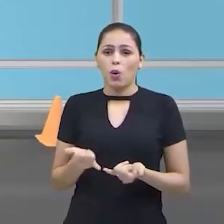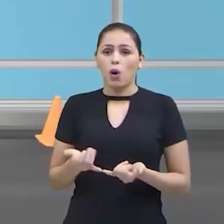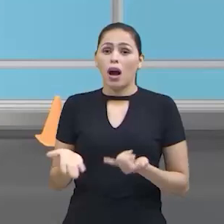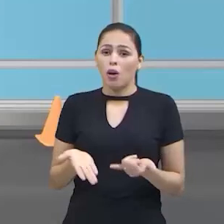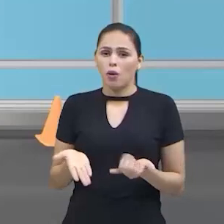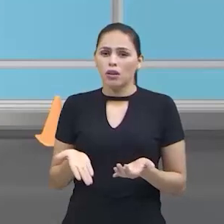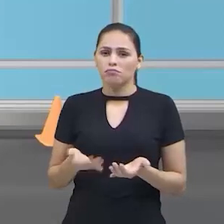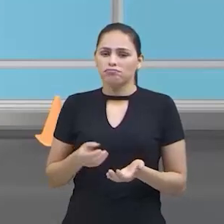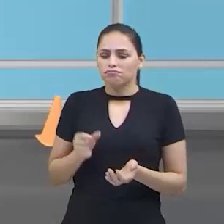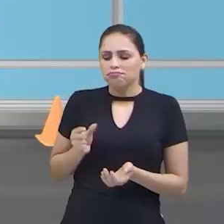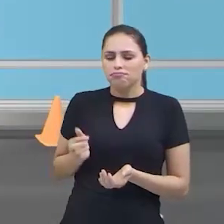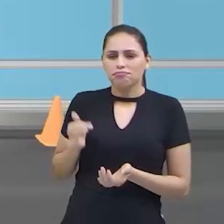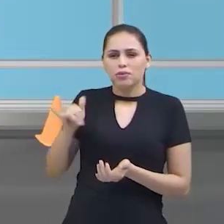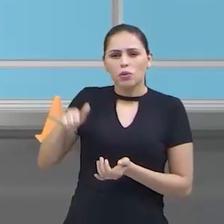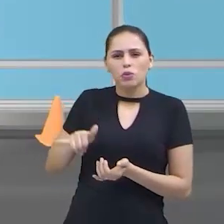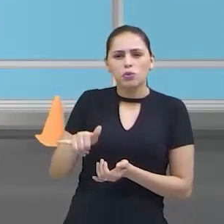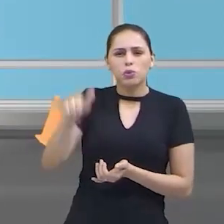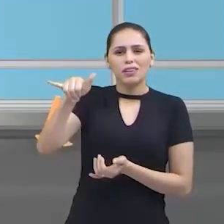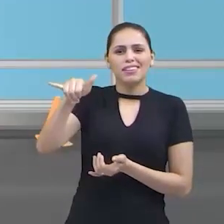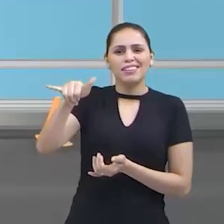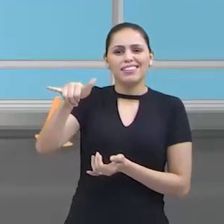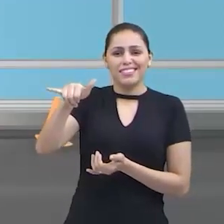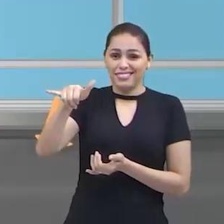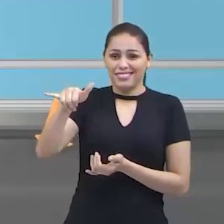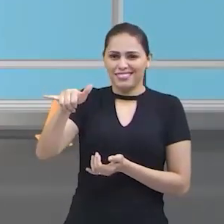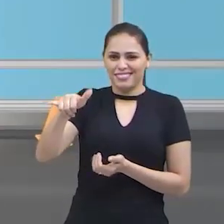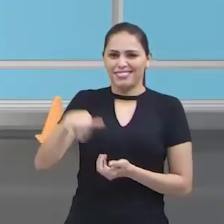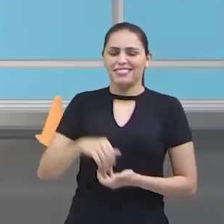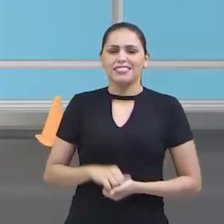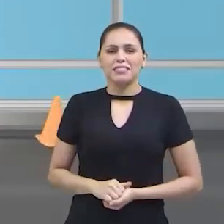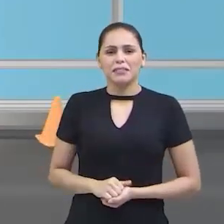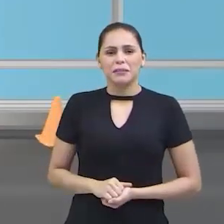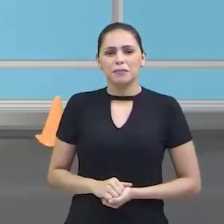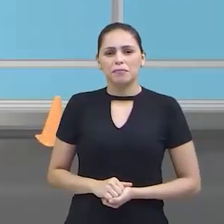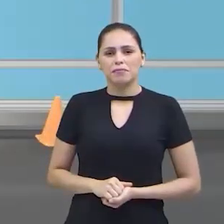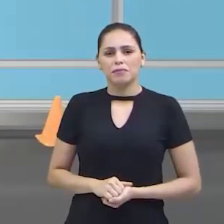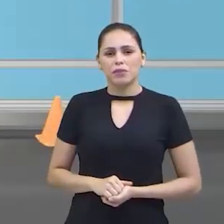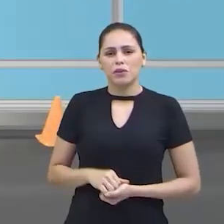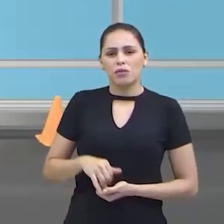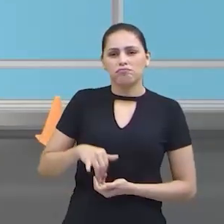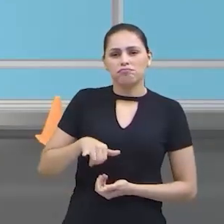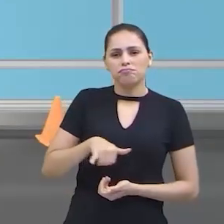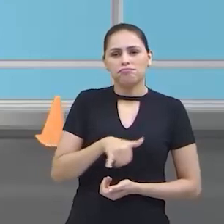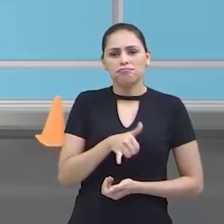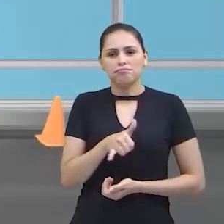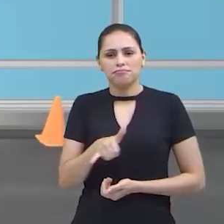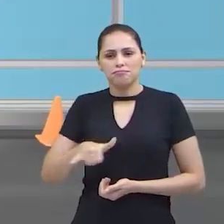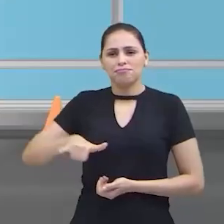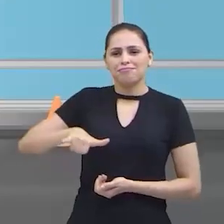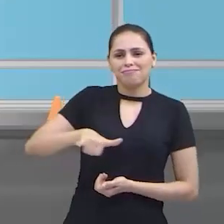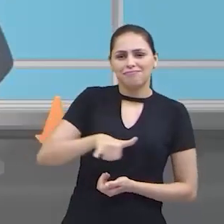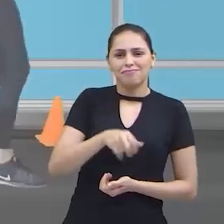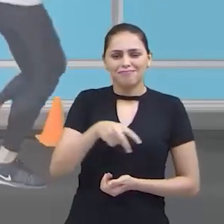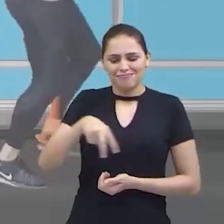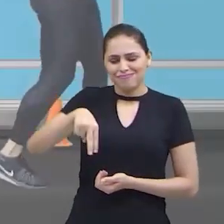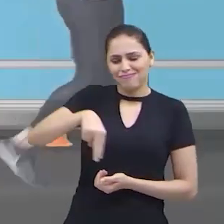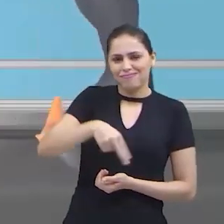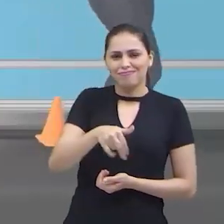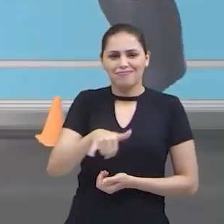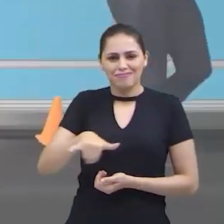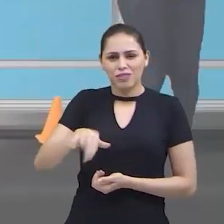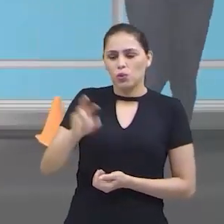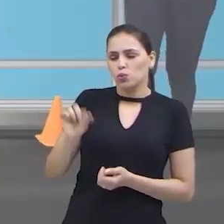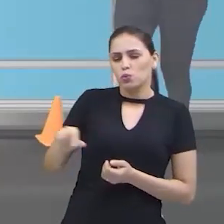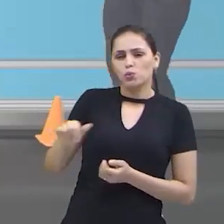para a gente entender o percurso, a gente vai fazer antes de jogar. Vamos lá. Com o aviãozinho aqui de um lado para o outro. Olha aí. Aviãozinho, aviãozinho, pá.